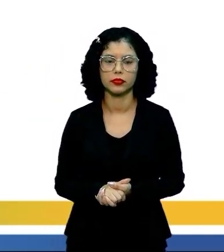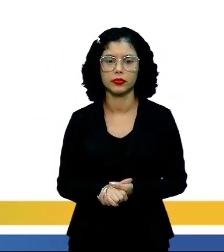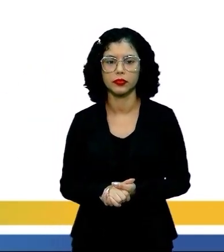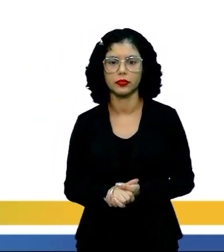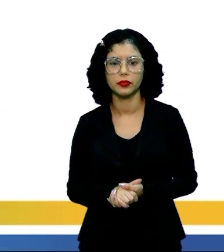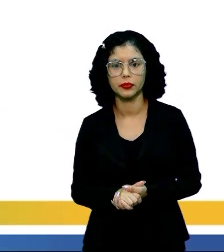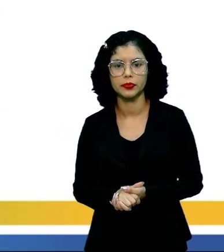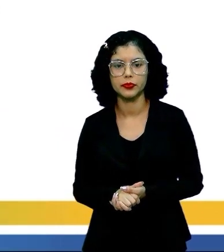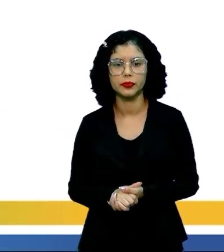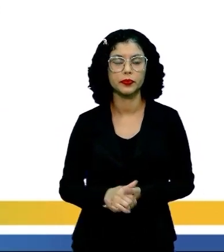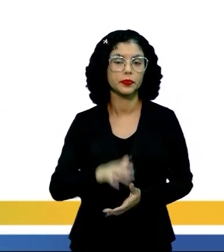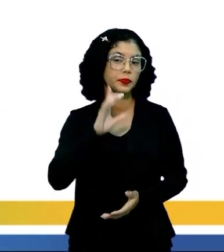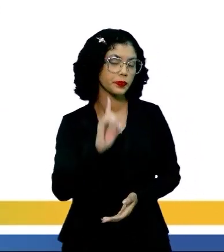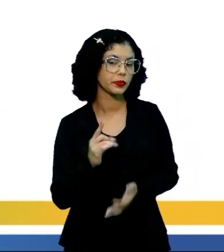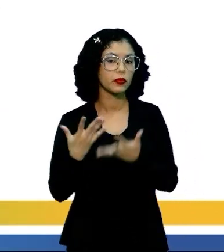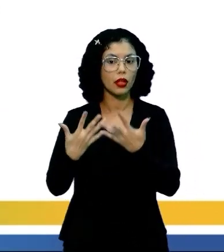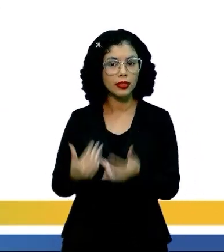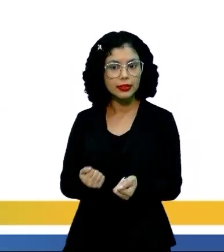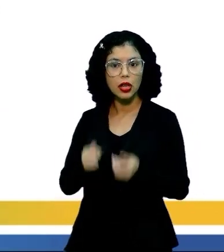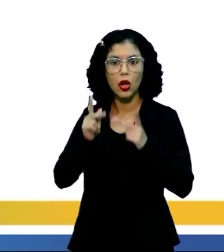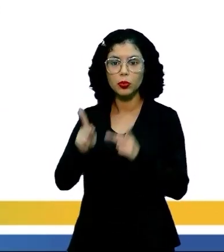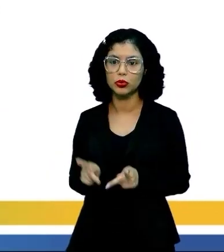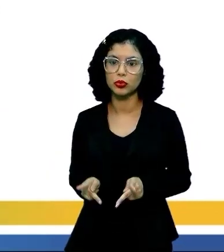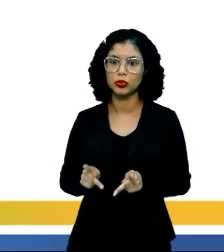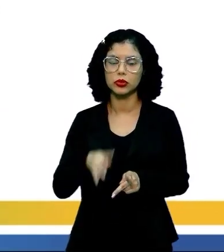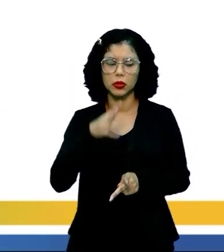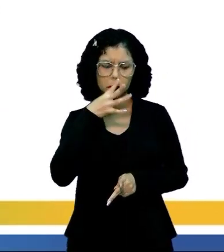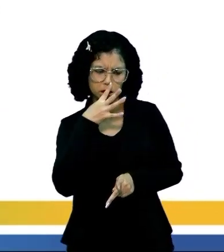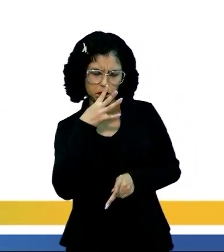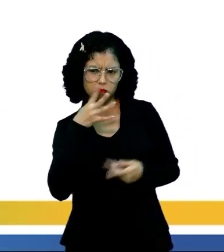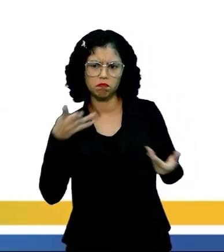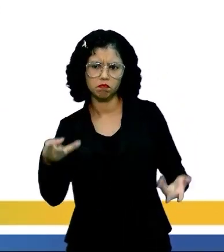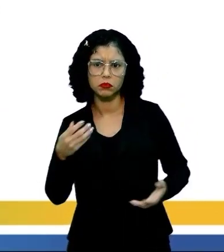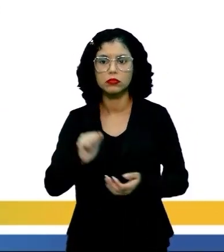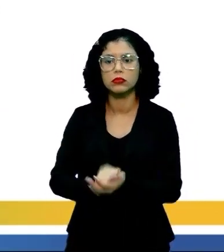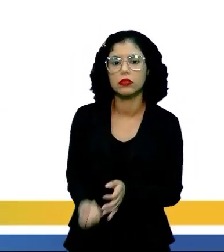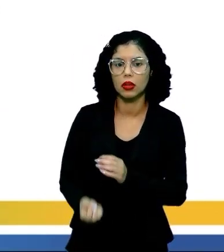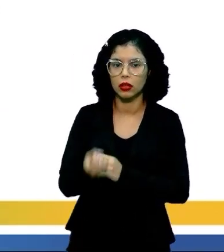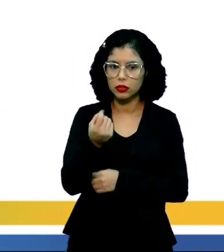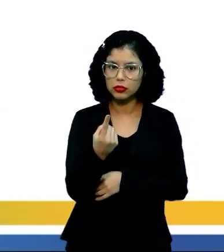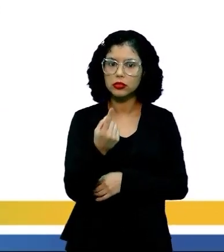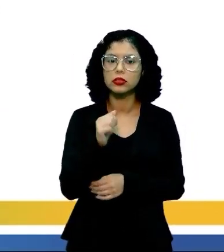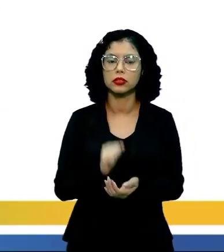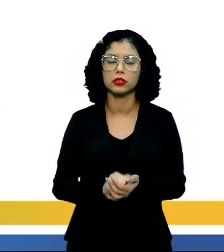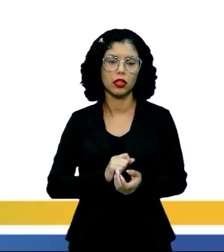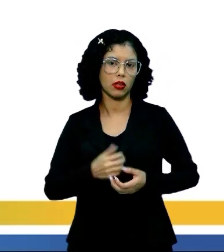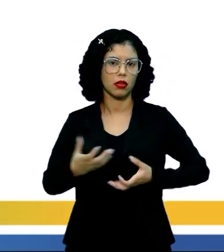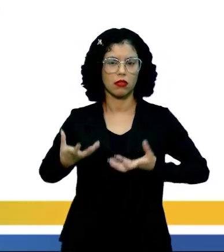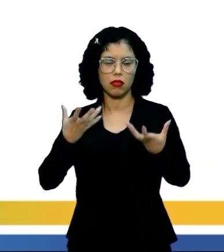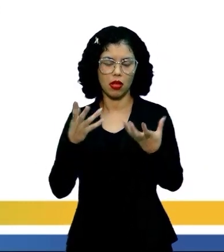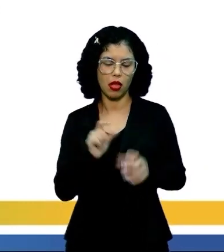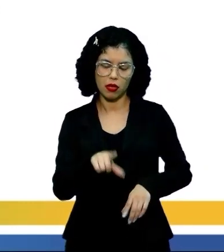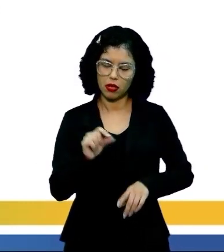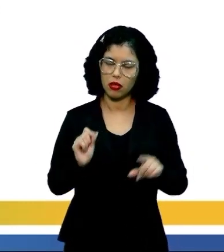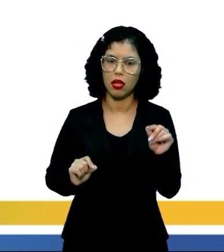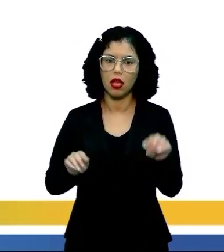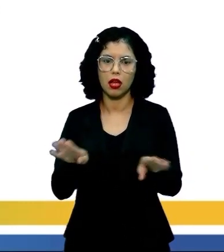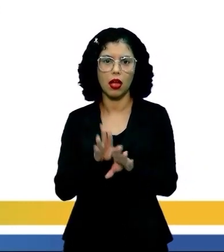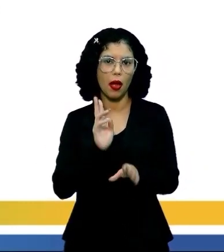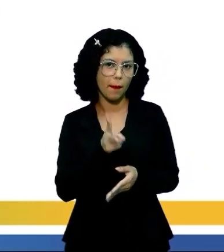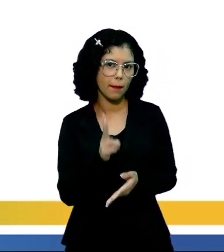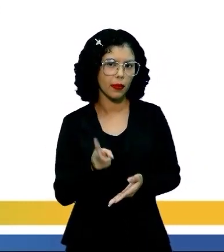realidade. Letra D, assume uma postura caricata e ufanista, cheia de afinco, é o mesmo que